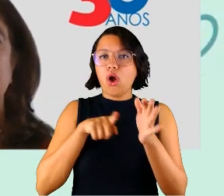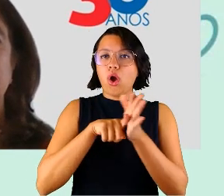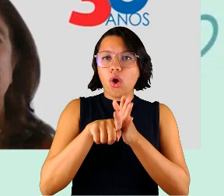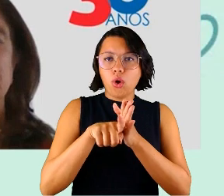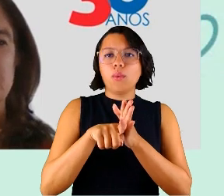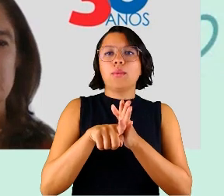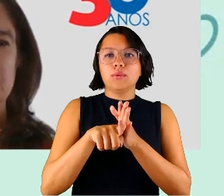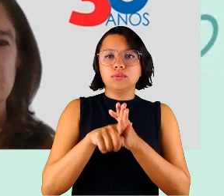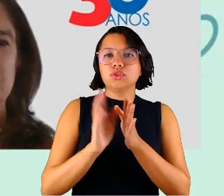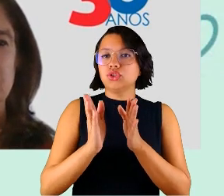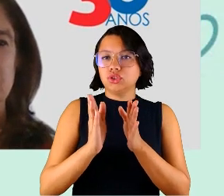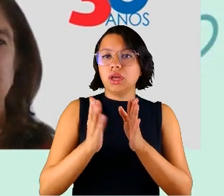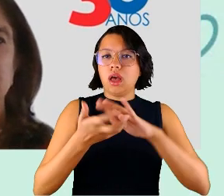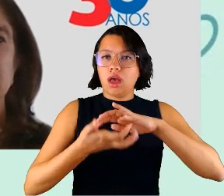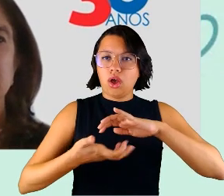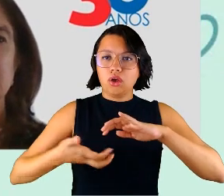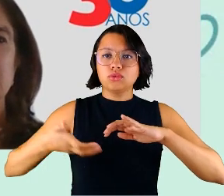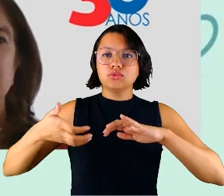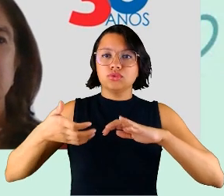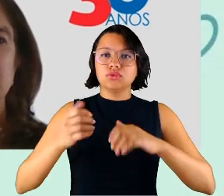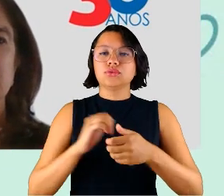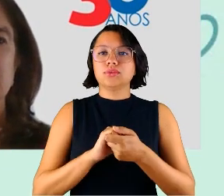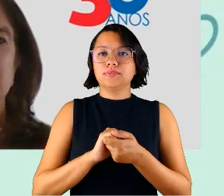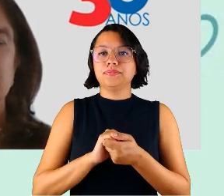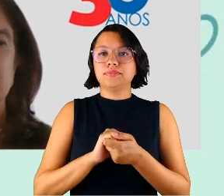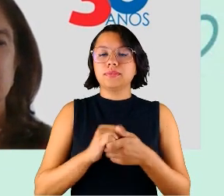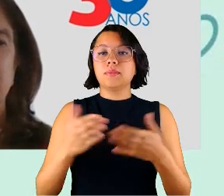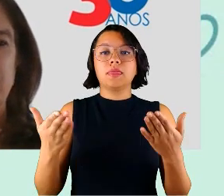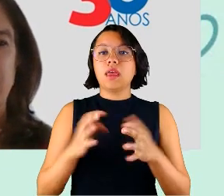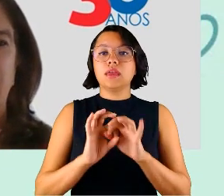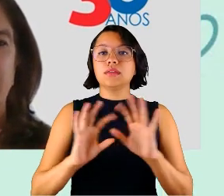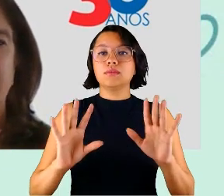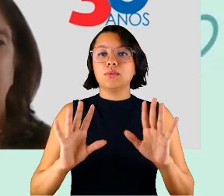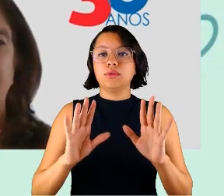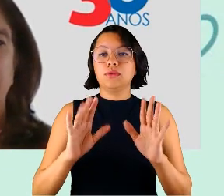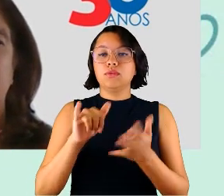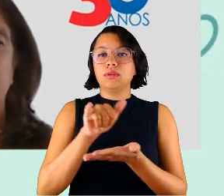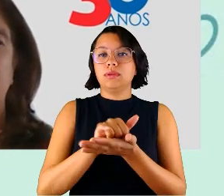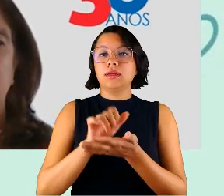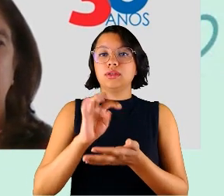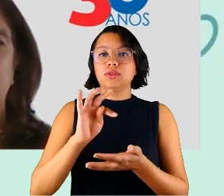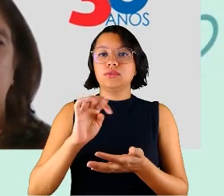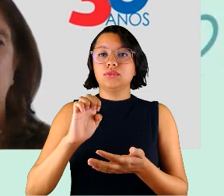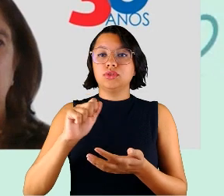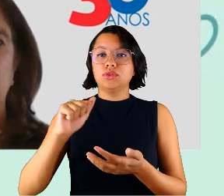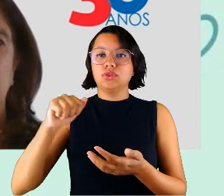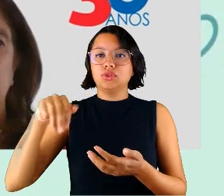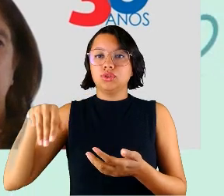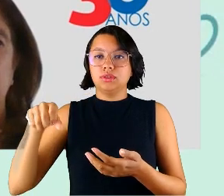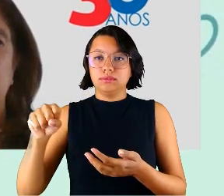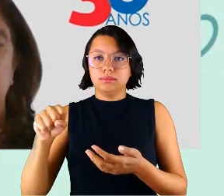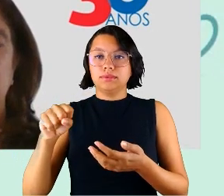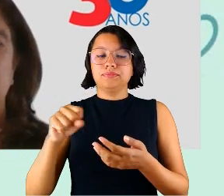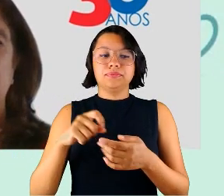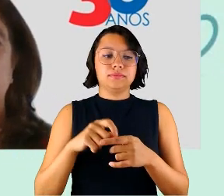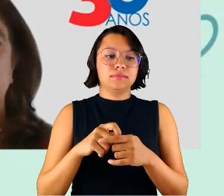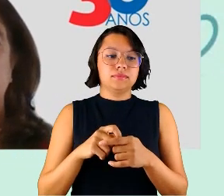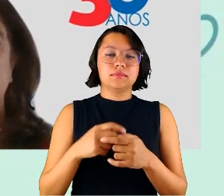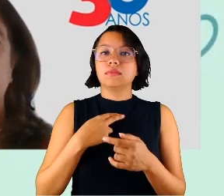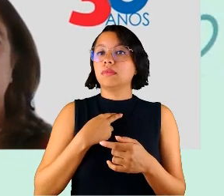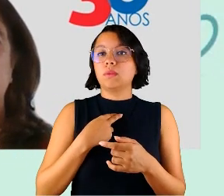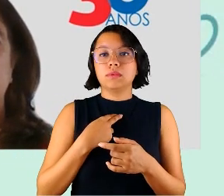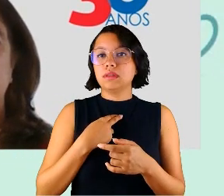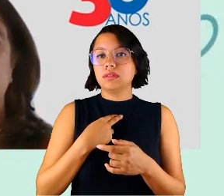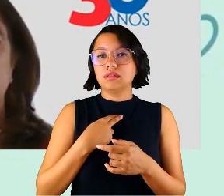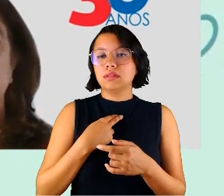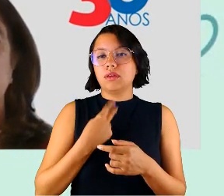ou quaisquer colocações que quiser no chat aqui disponível no time. E não precisa nem